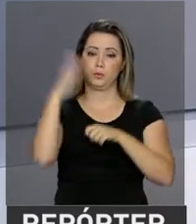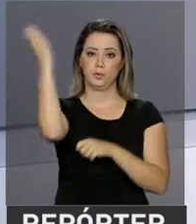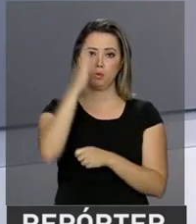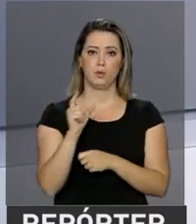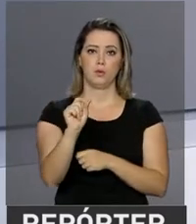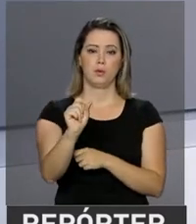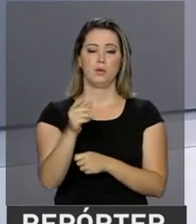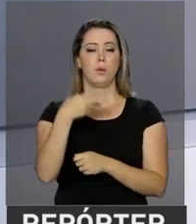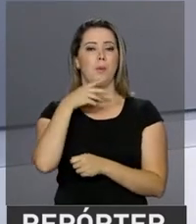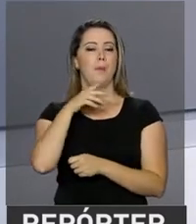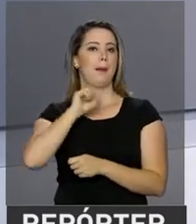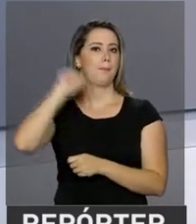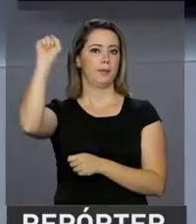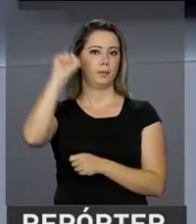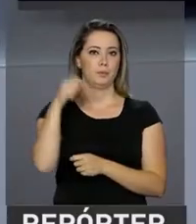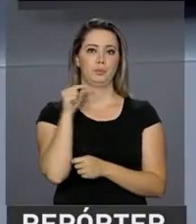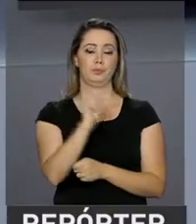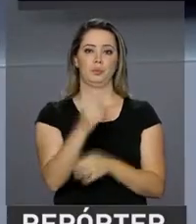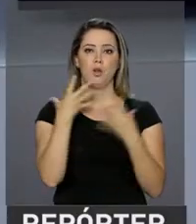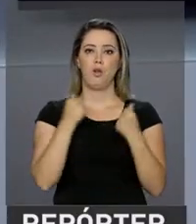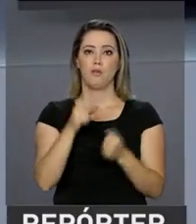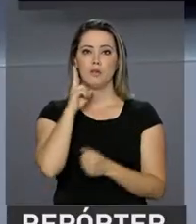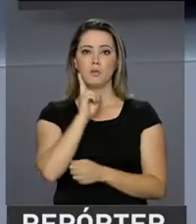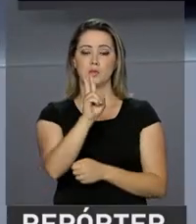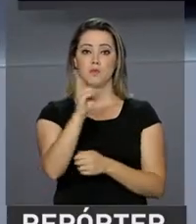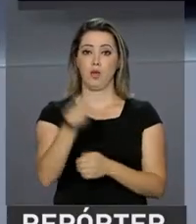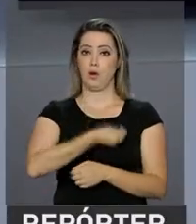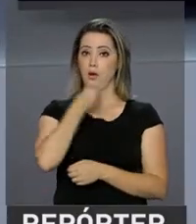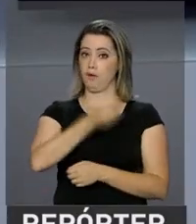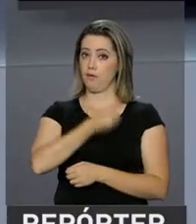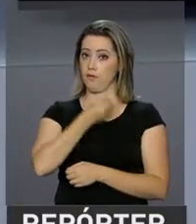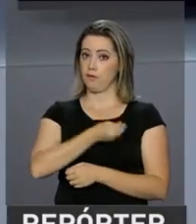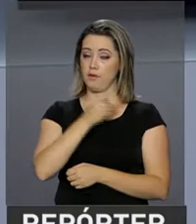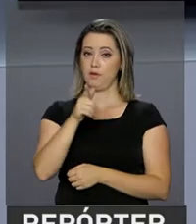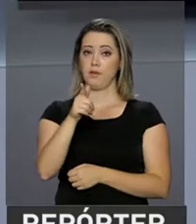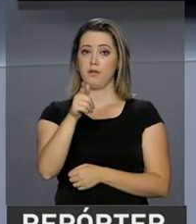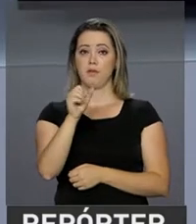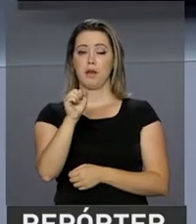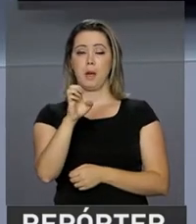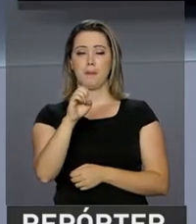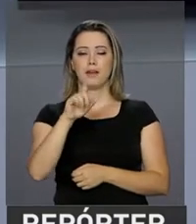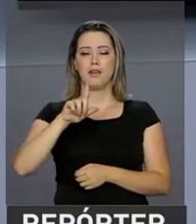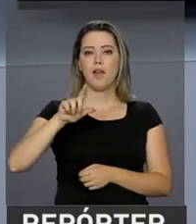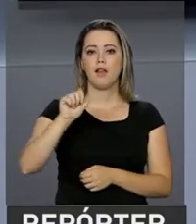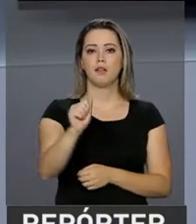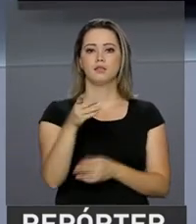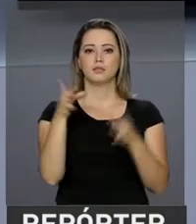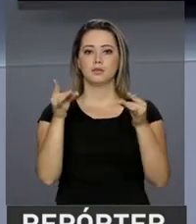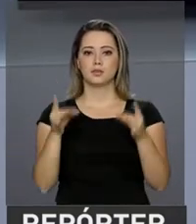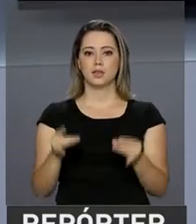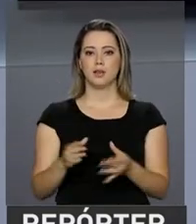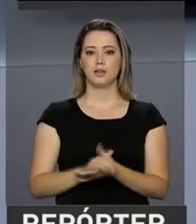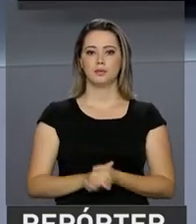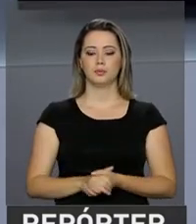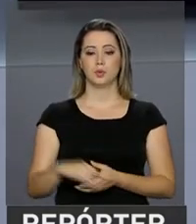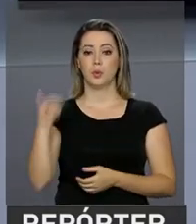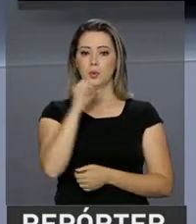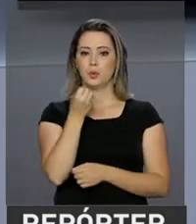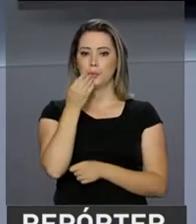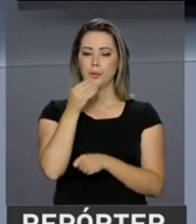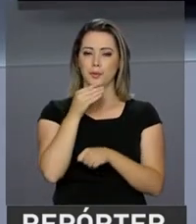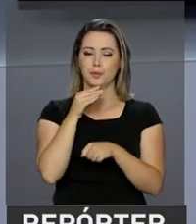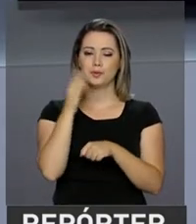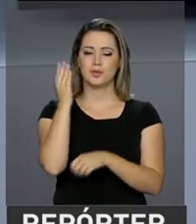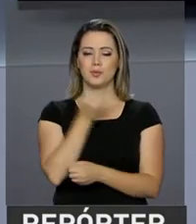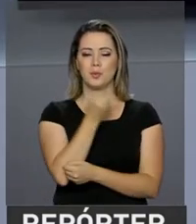brasileira em abril. Vamos então conversar ao vivo com a repórter Gabriela Noronha, que traz os detalhes para a gente. Oi, Gabriela, bom dia para você.